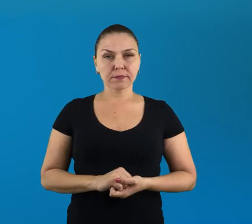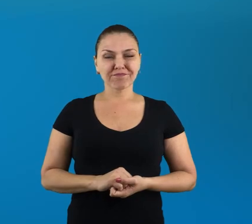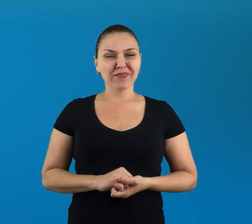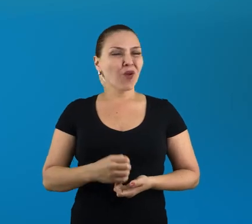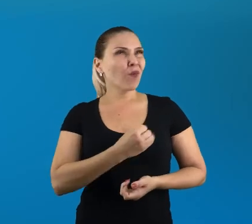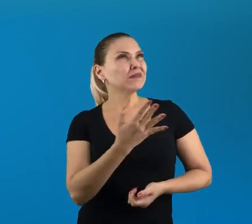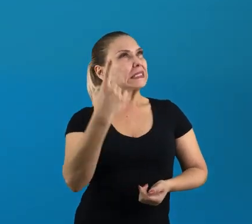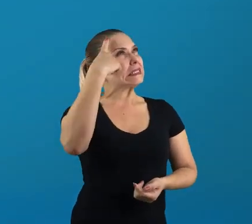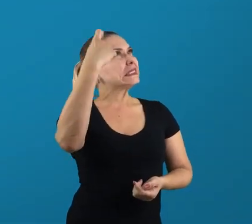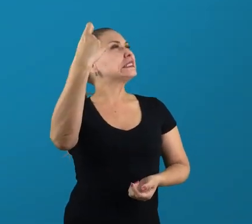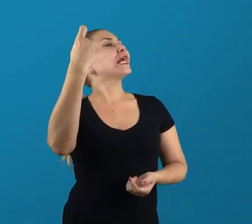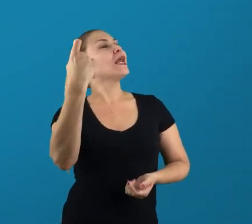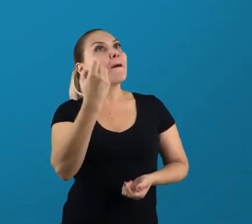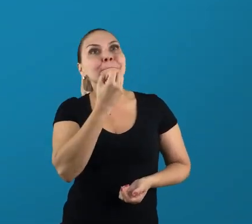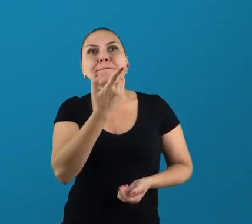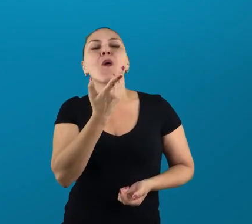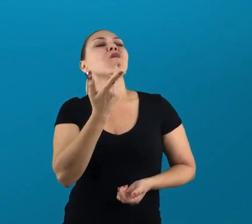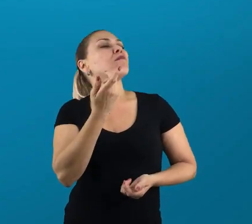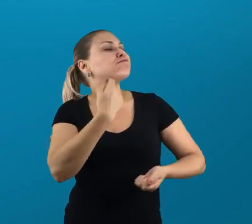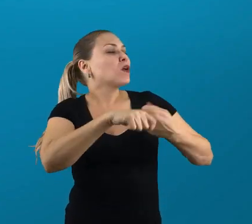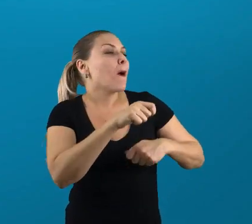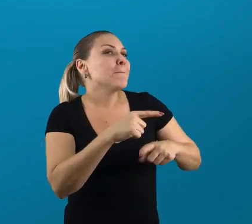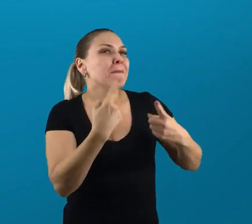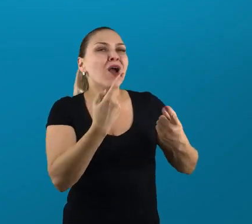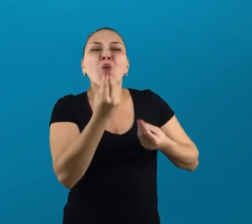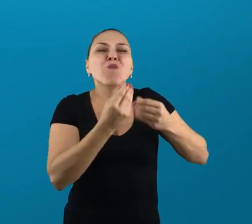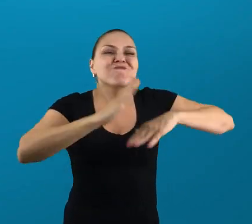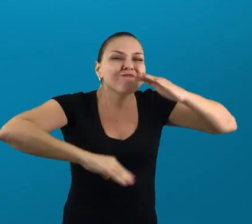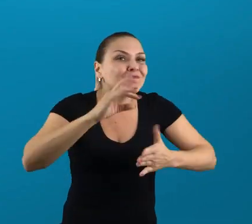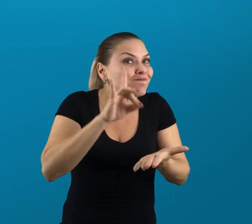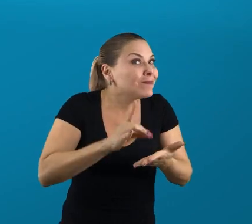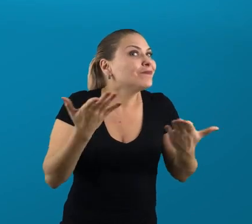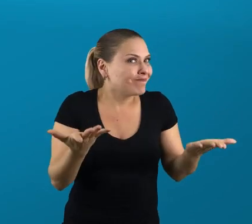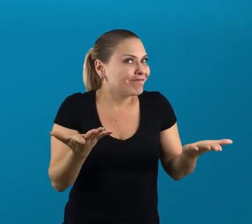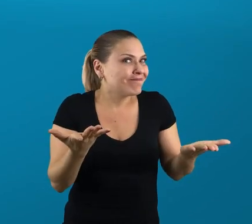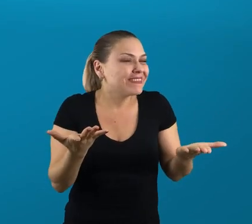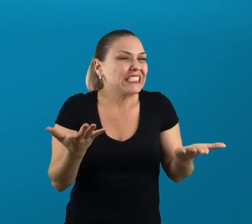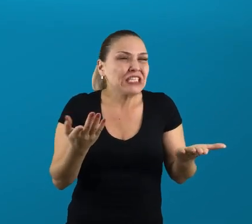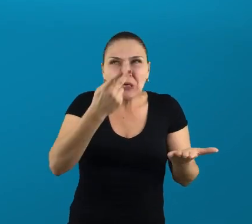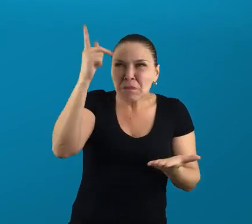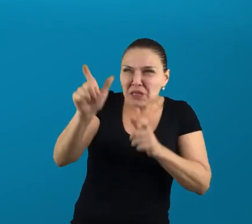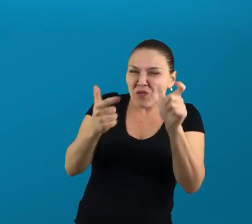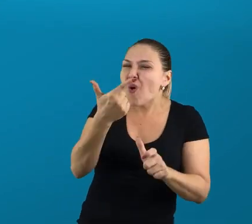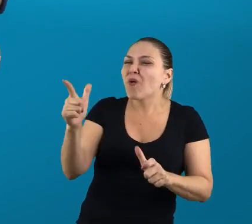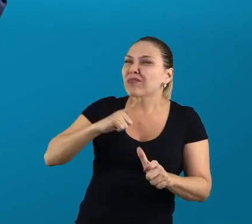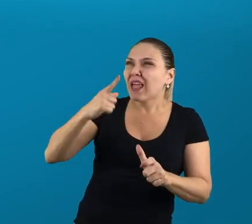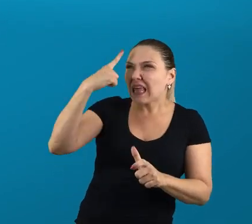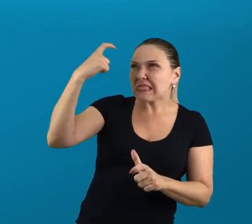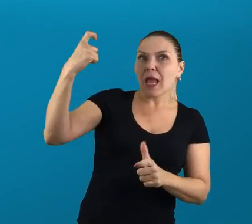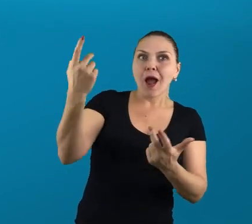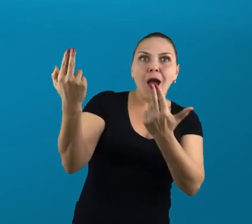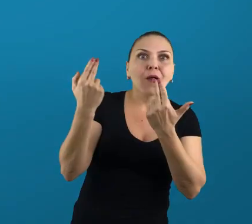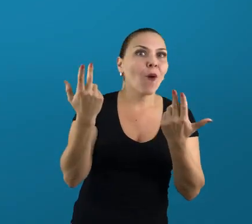Quantas vezes você já teve uma ideia para um negócio, mas não soube como tirar do papel? E se mais gente estiver tendo a mesma